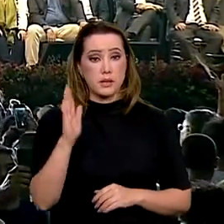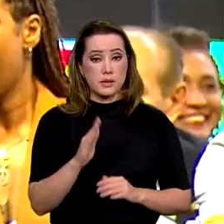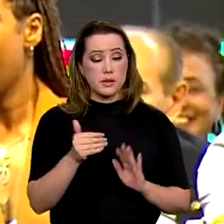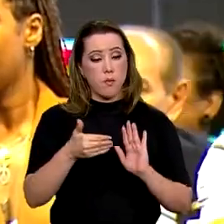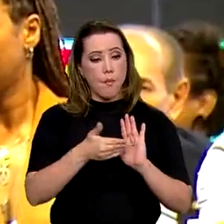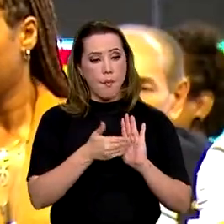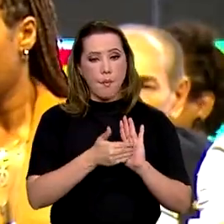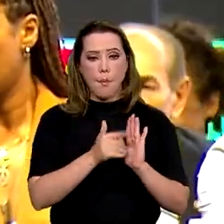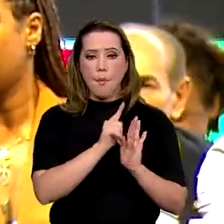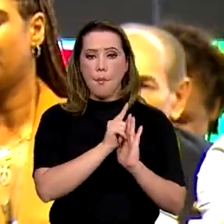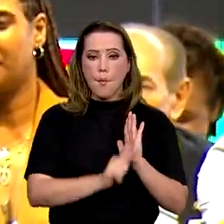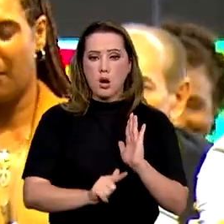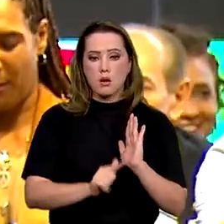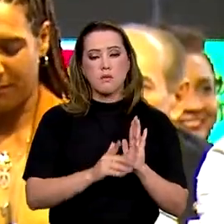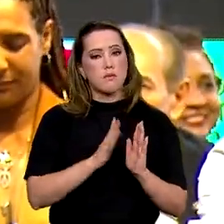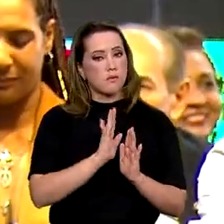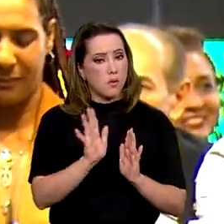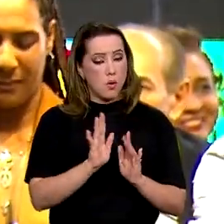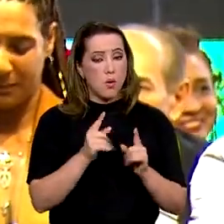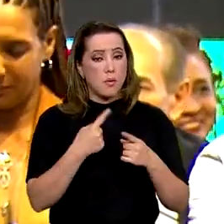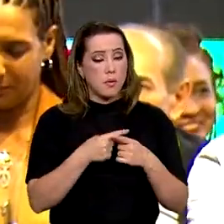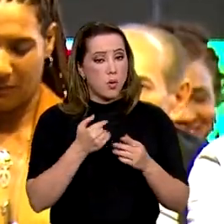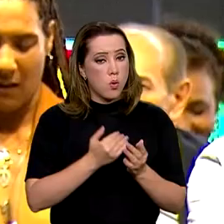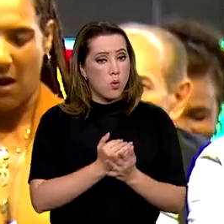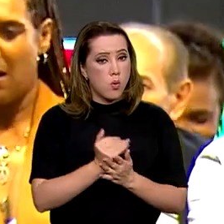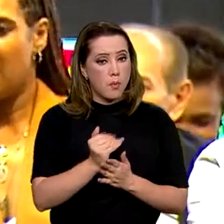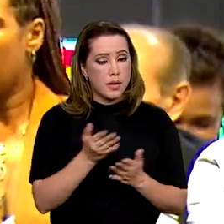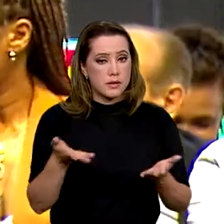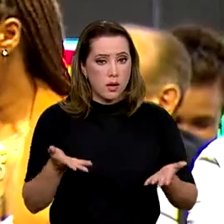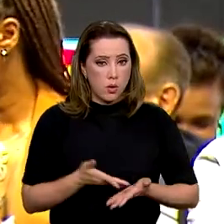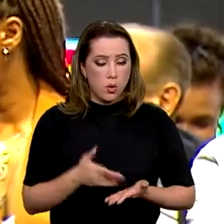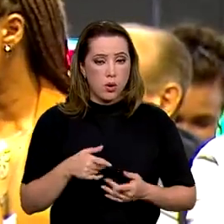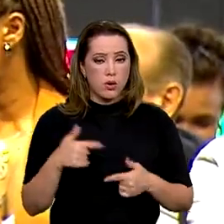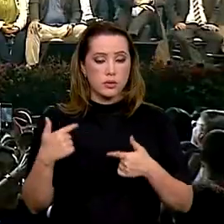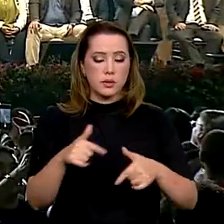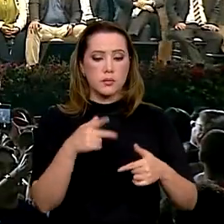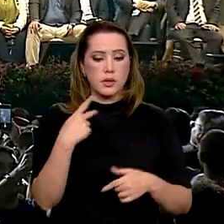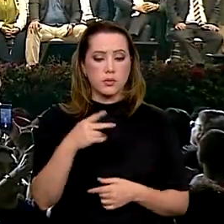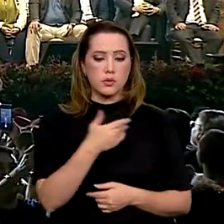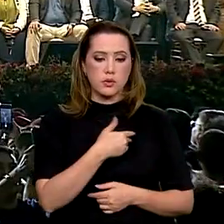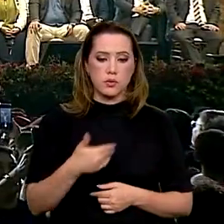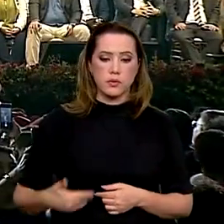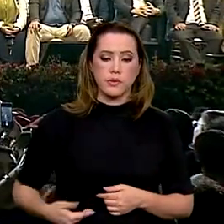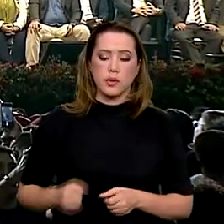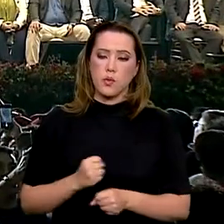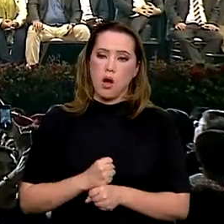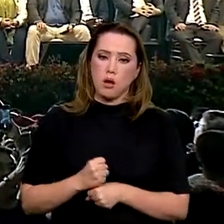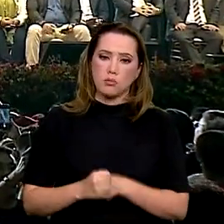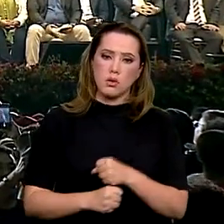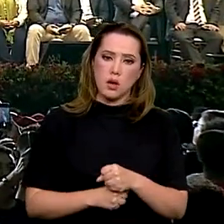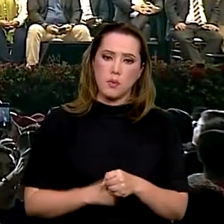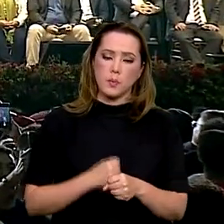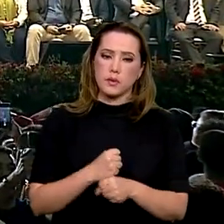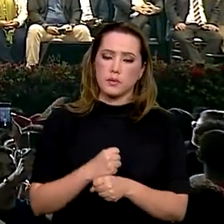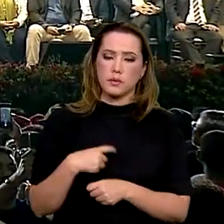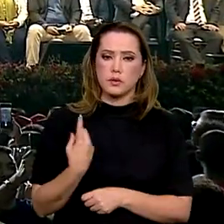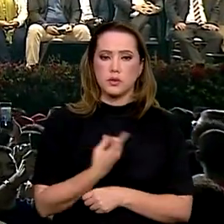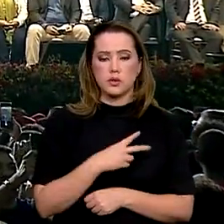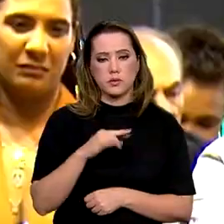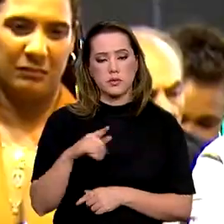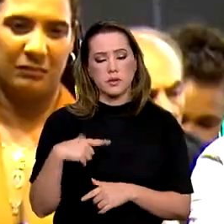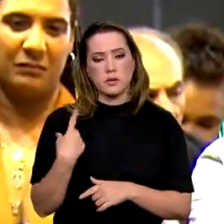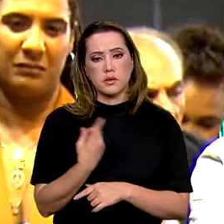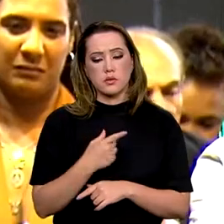fome. A partir deste início do seu governo, ano a ano, nós vamos estar acompanhando um